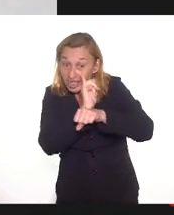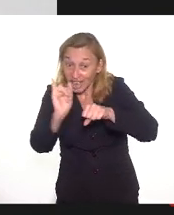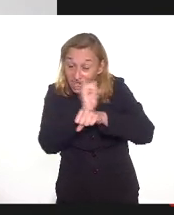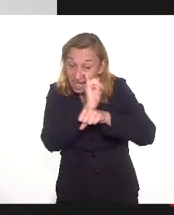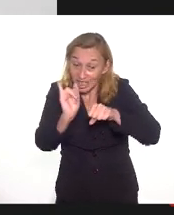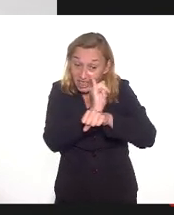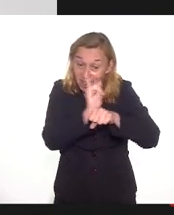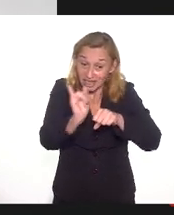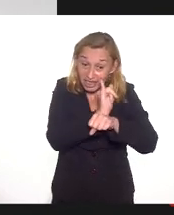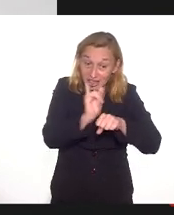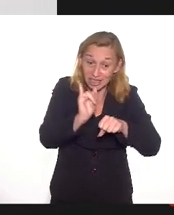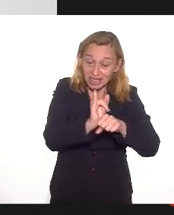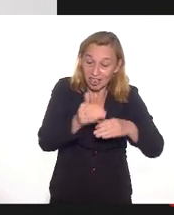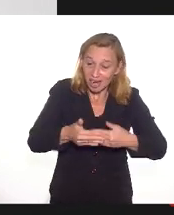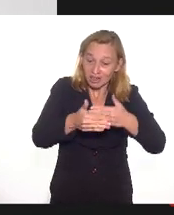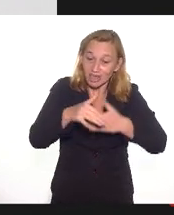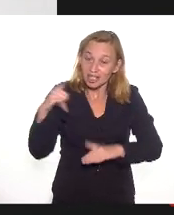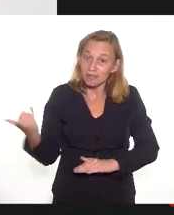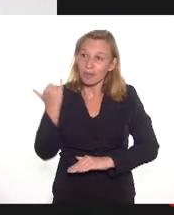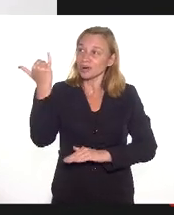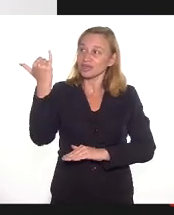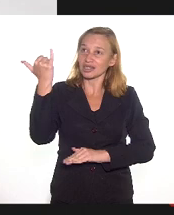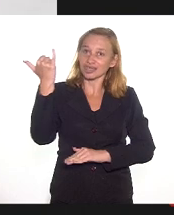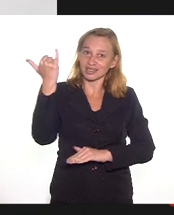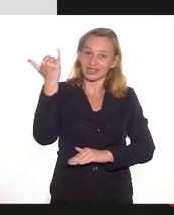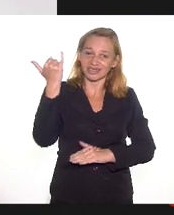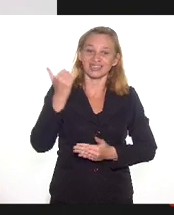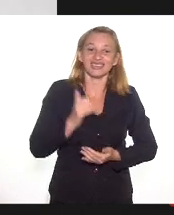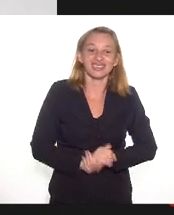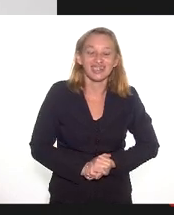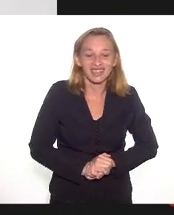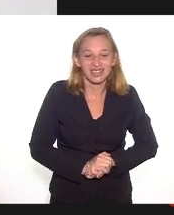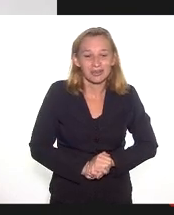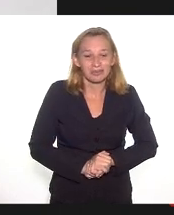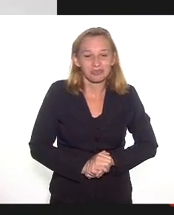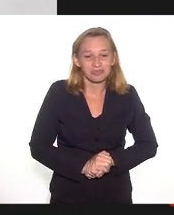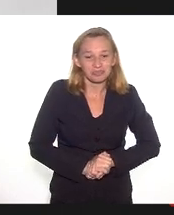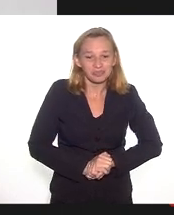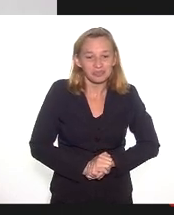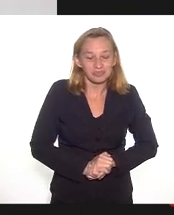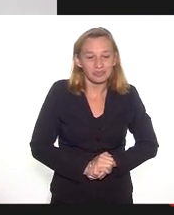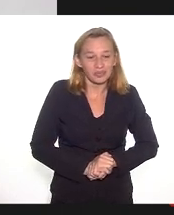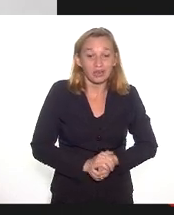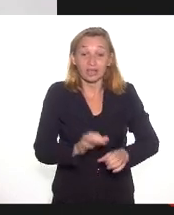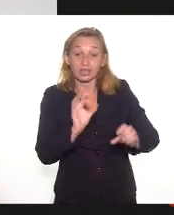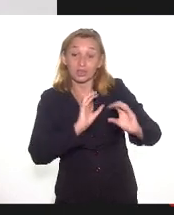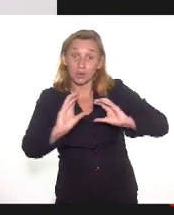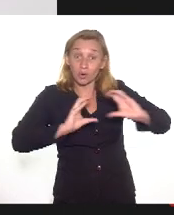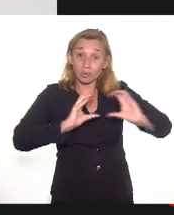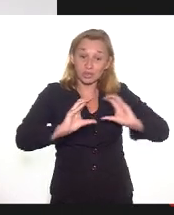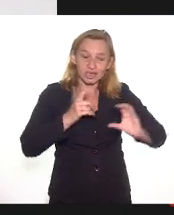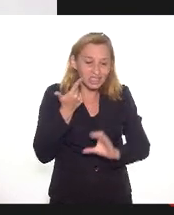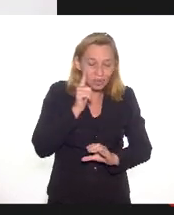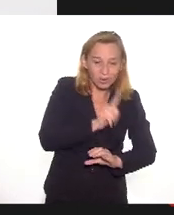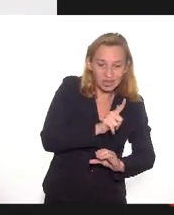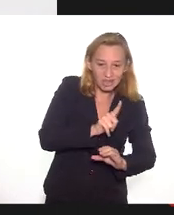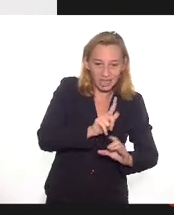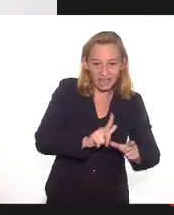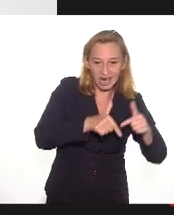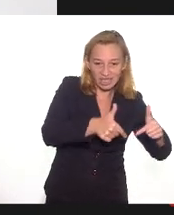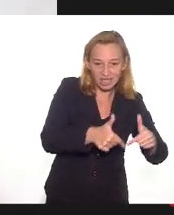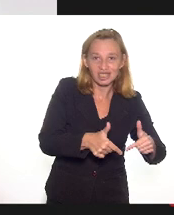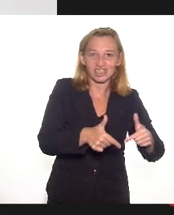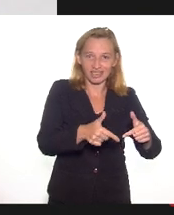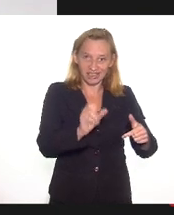Às vezes, é um passo importante que se dá numa batalha. Acho que esse o momento. As trincheiras se comunicam e a gente consegue atirar de dentro das